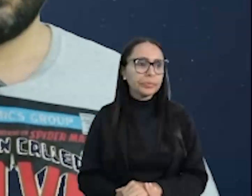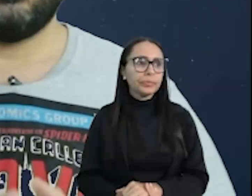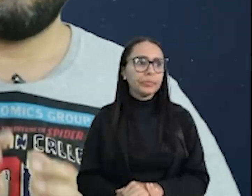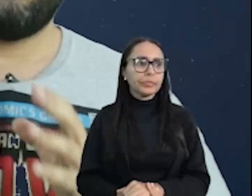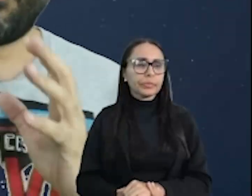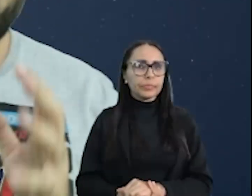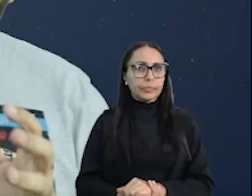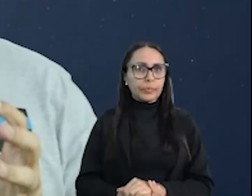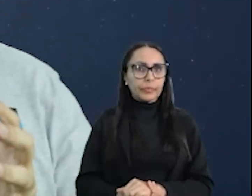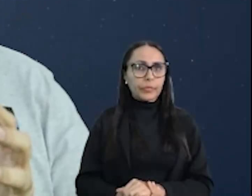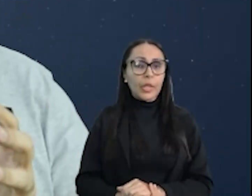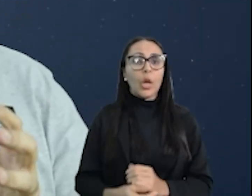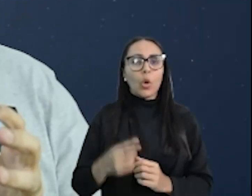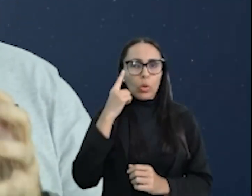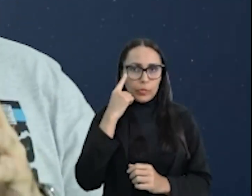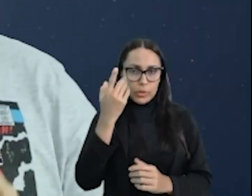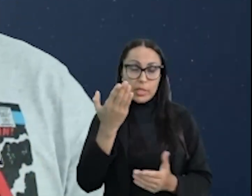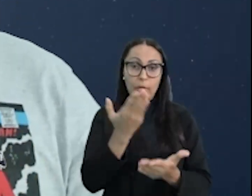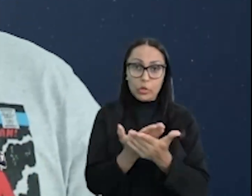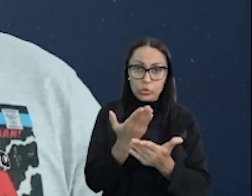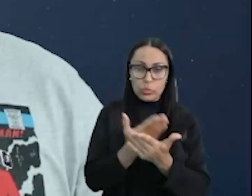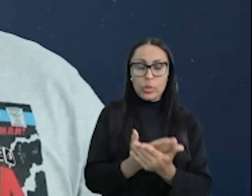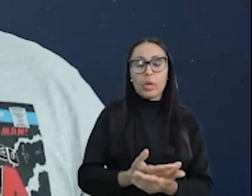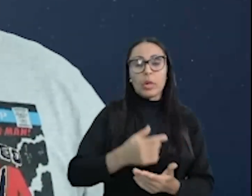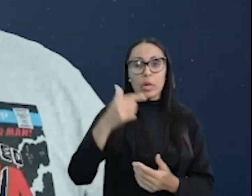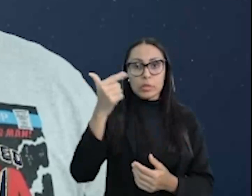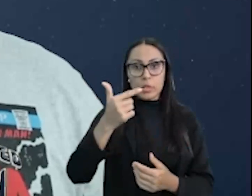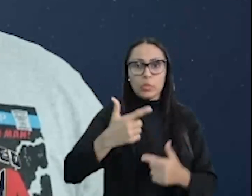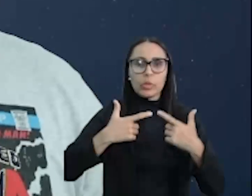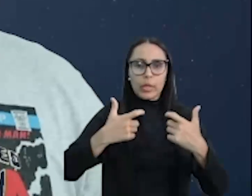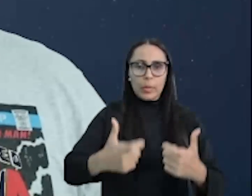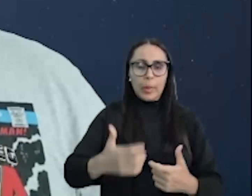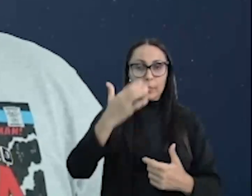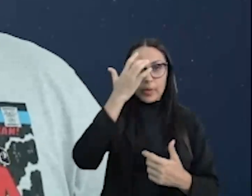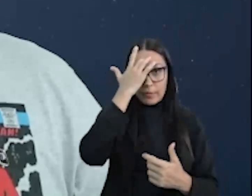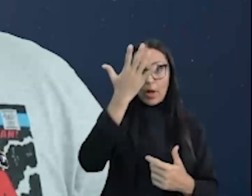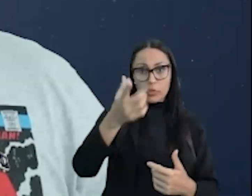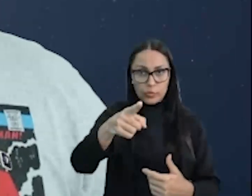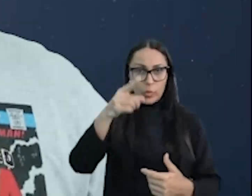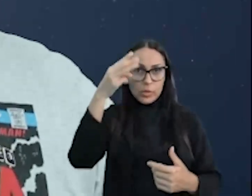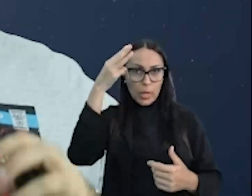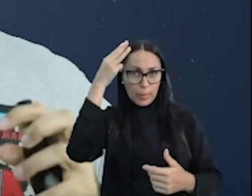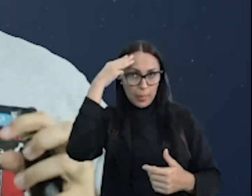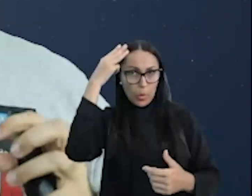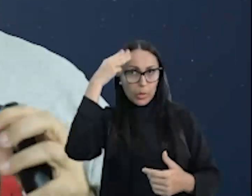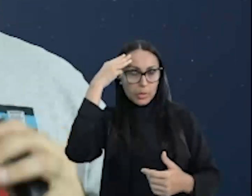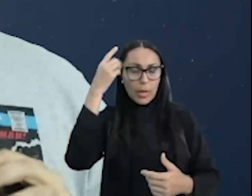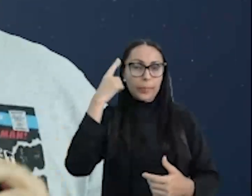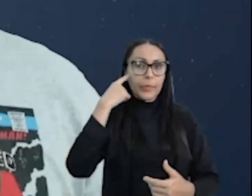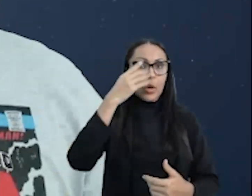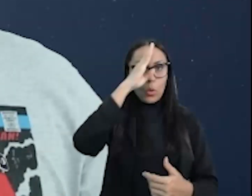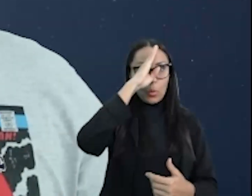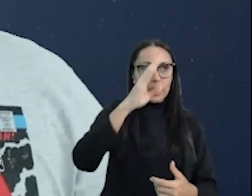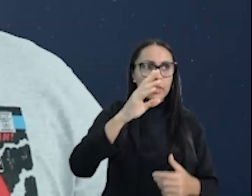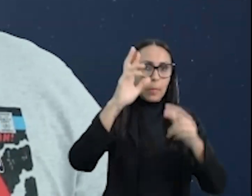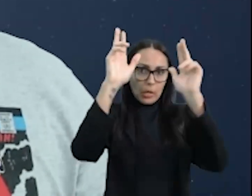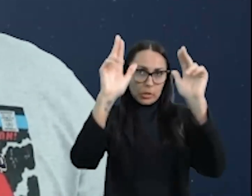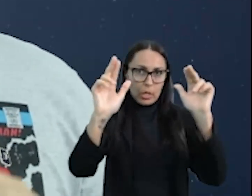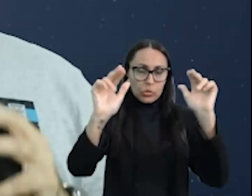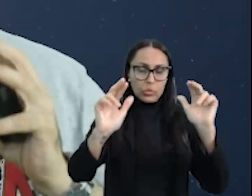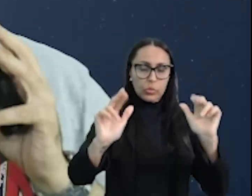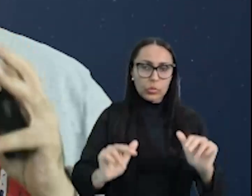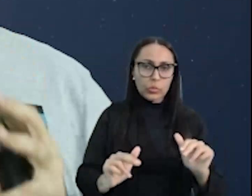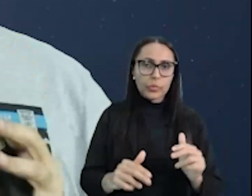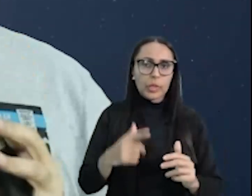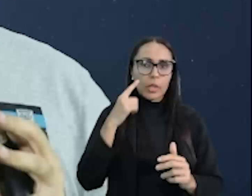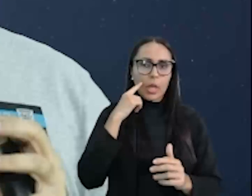Quando você vai estudar a Segunda Guerra, pra ficar mais fácil de você memorizar os principais conteúdos e acontecimentos,